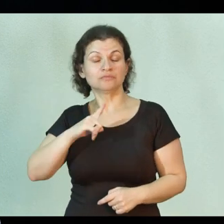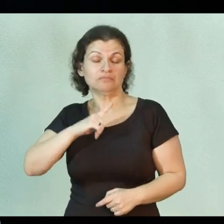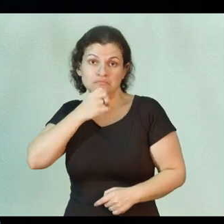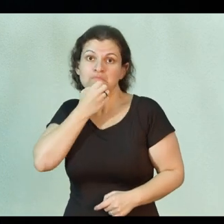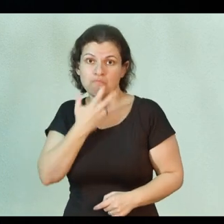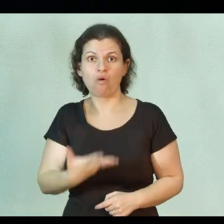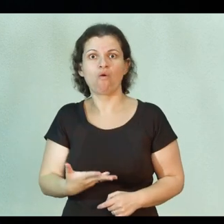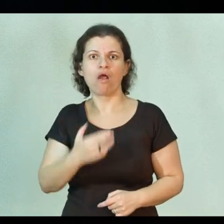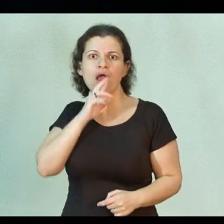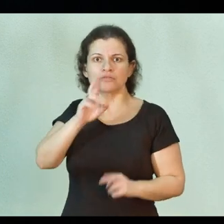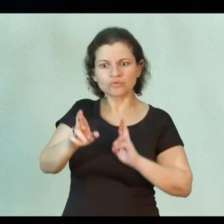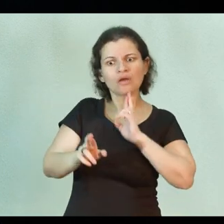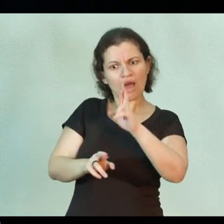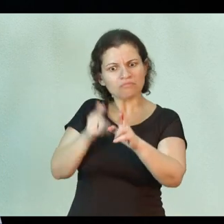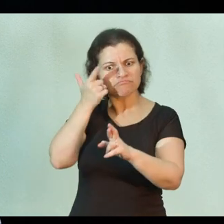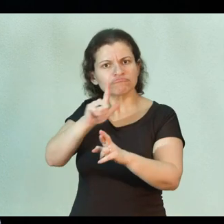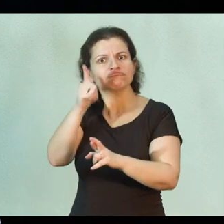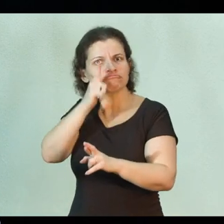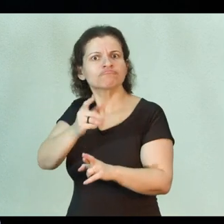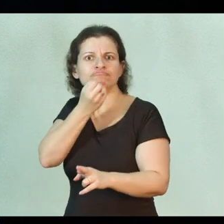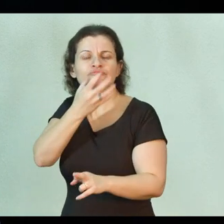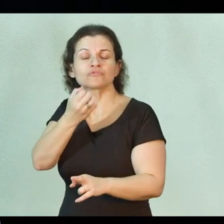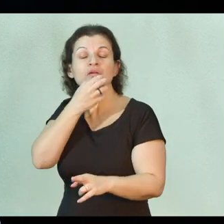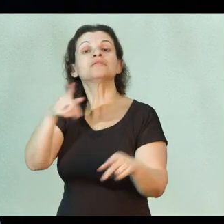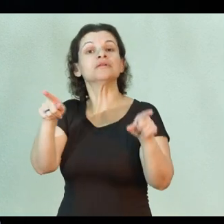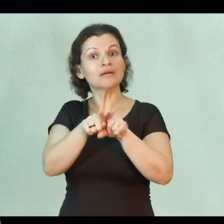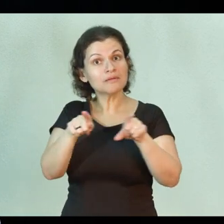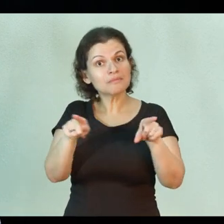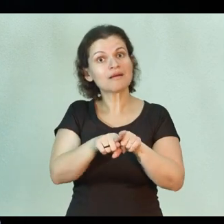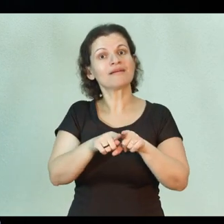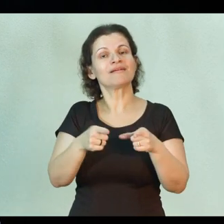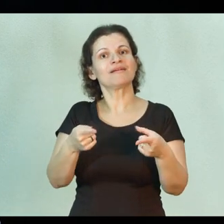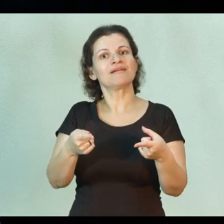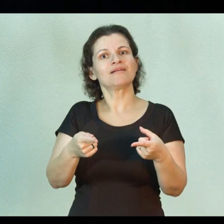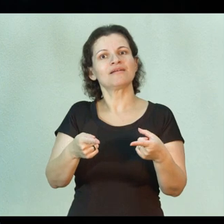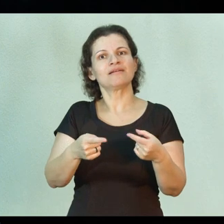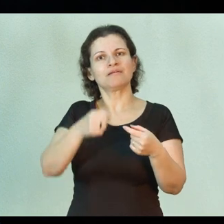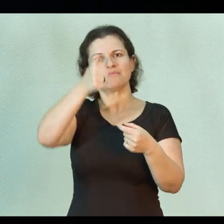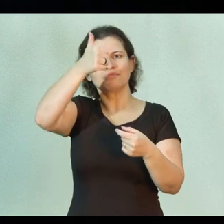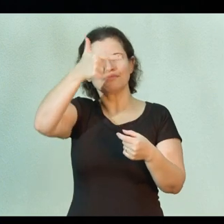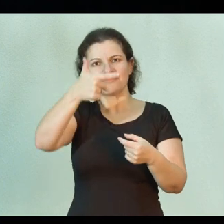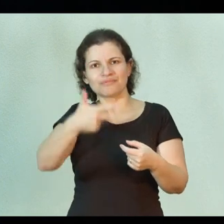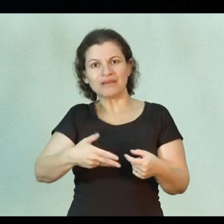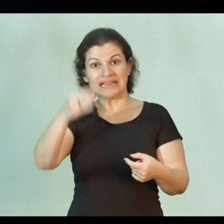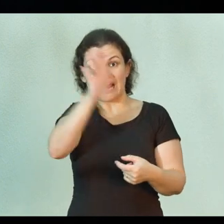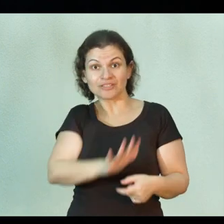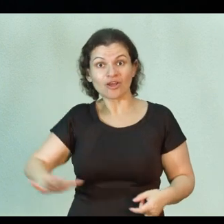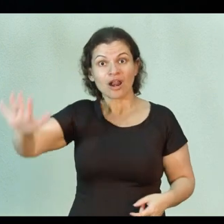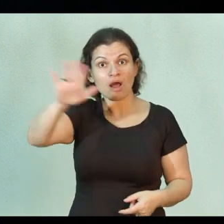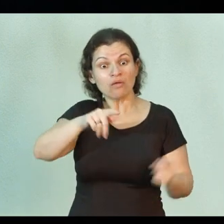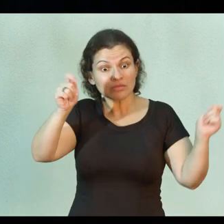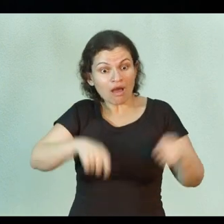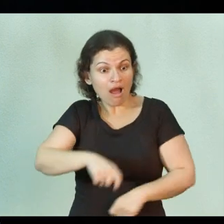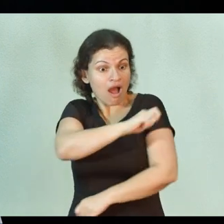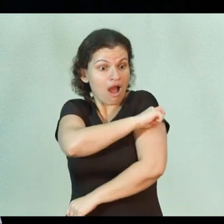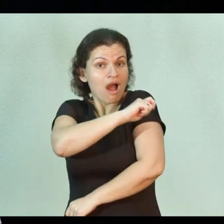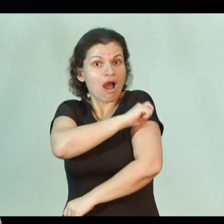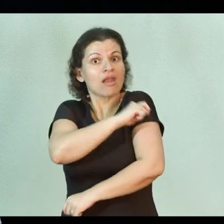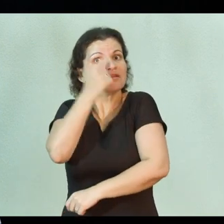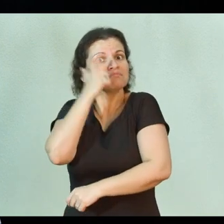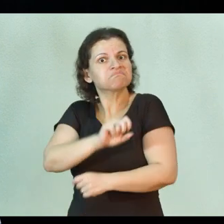resultados e, inclusive, a classificação nacional permite que os estudantes